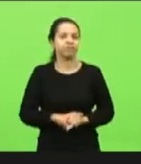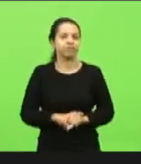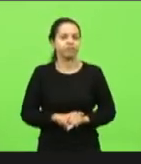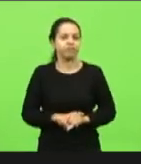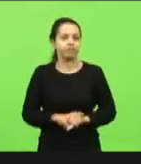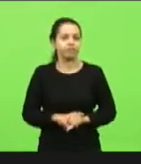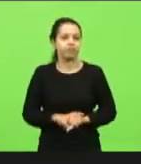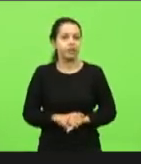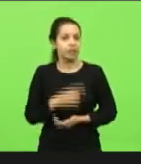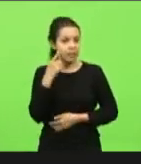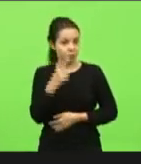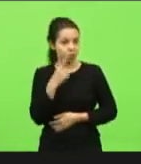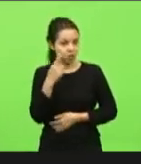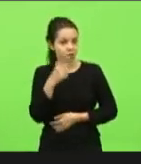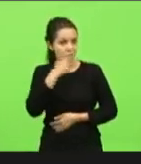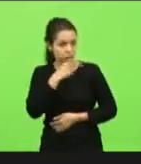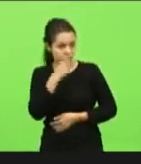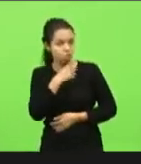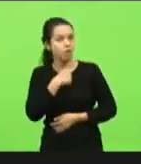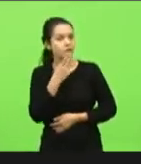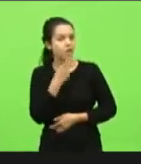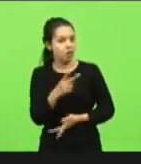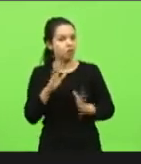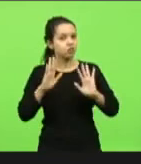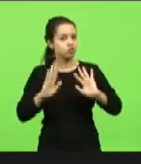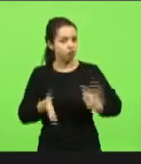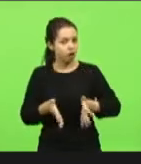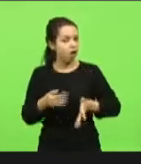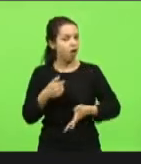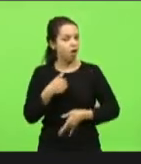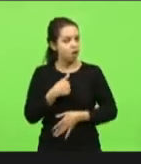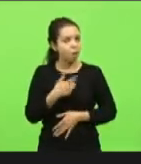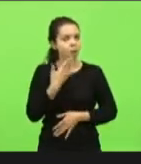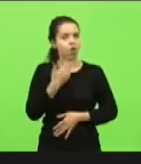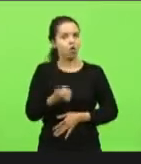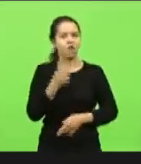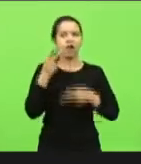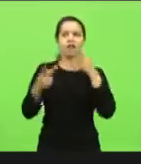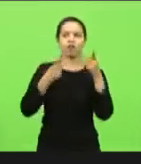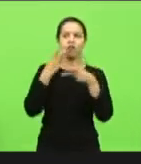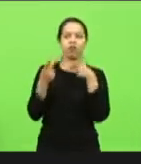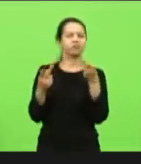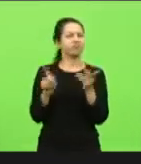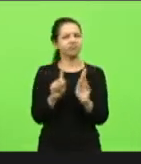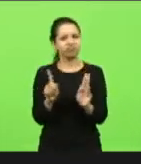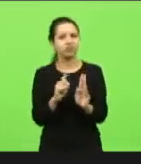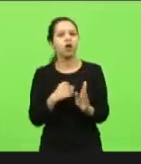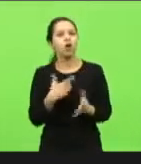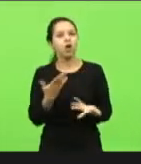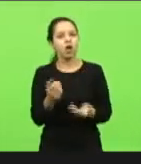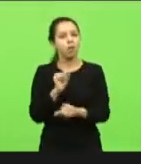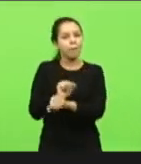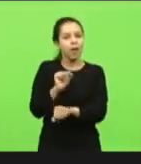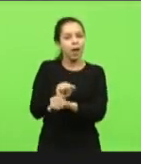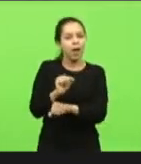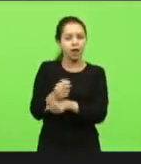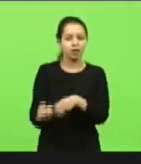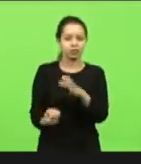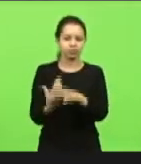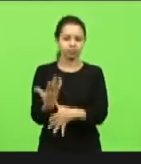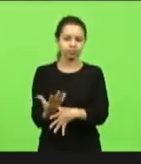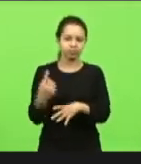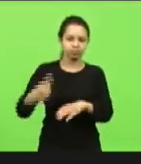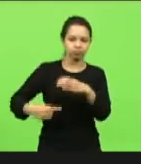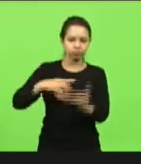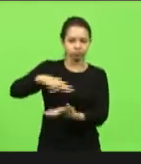e deputado Kennedy como eu disse eu já prefiro não falar mais quero aguardar agora a criação da comissão mista que vai trabalhar a questão